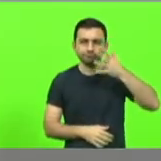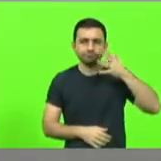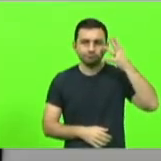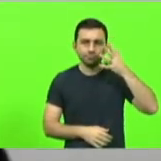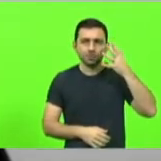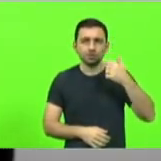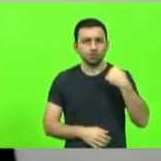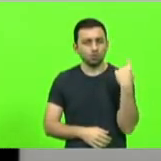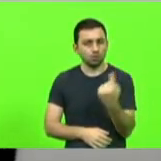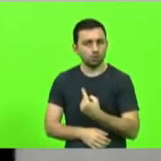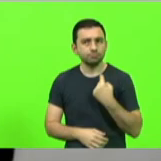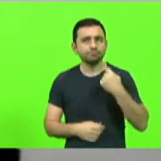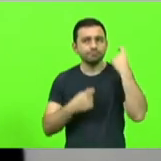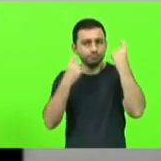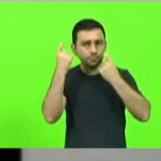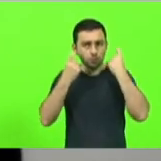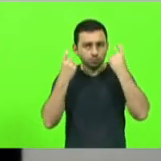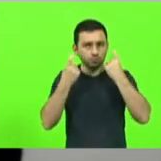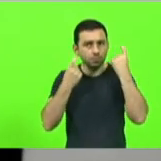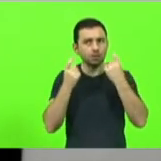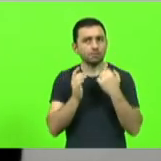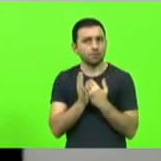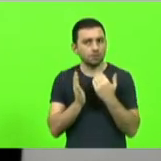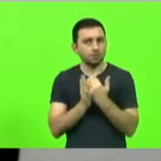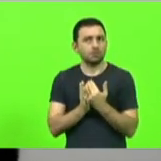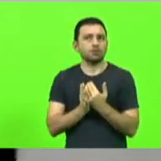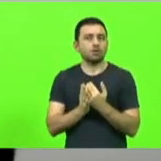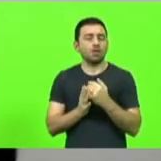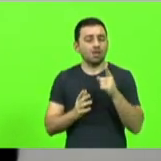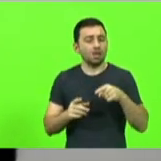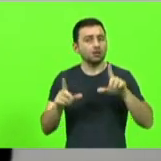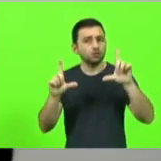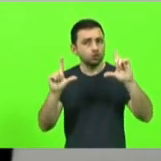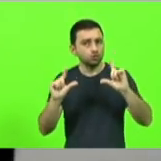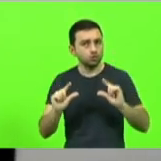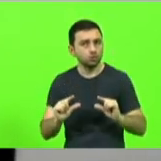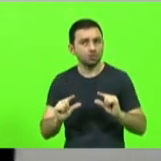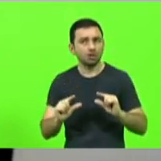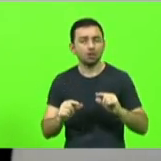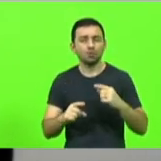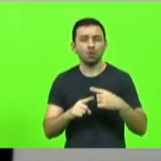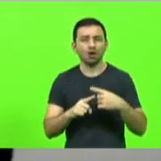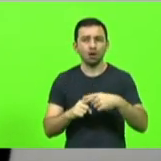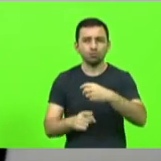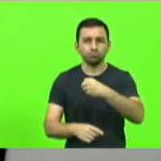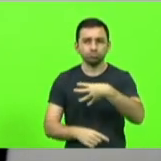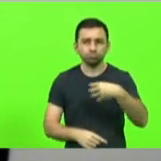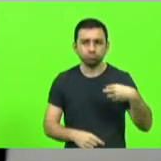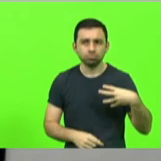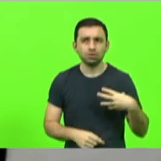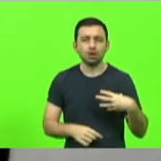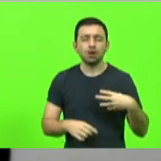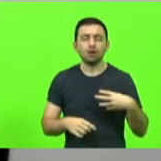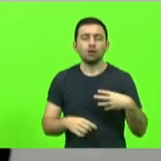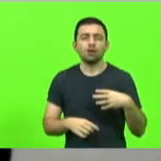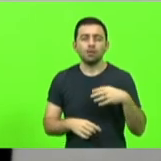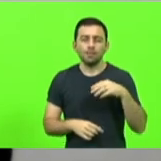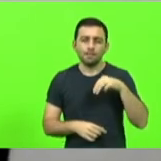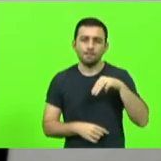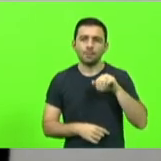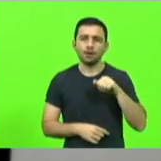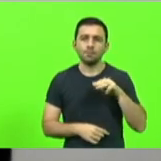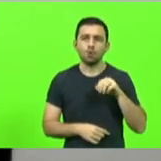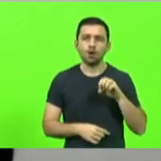preocupado com isso inclusive a questão da redução das mamografias da ordem de 30% nesse